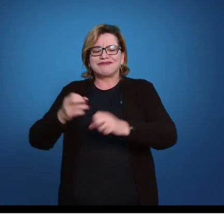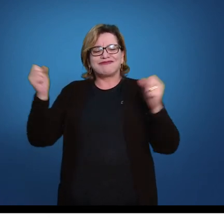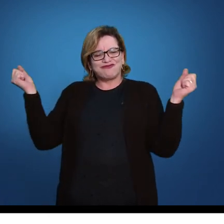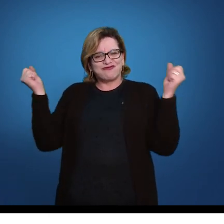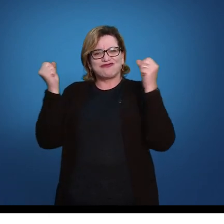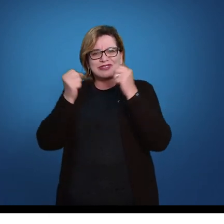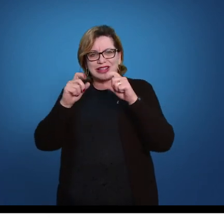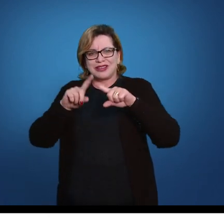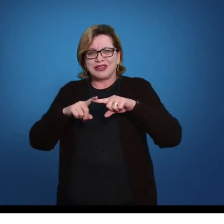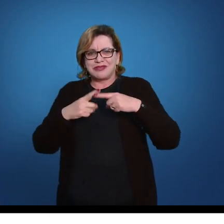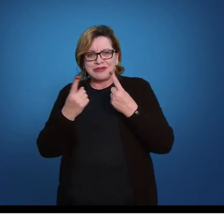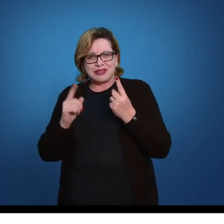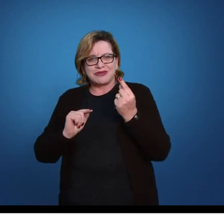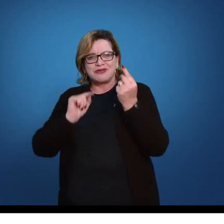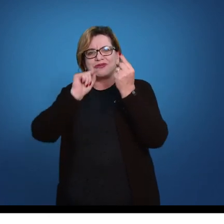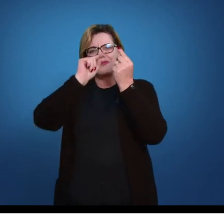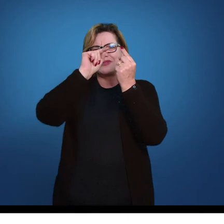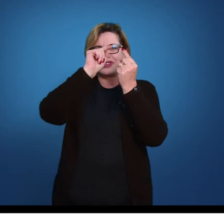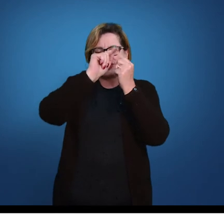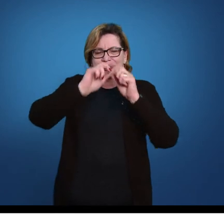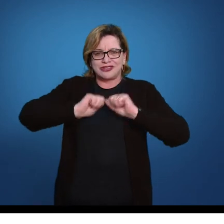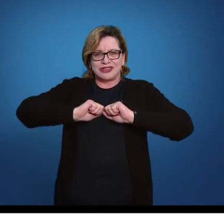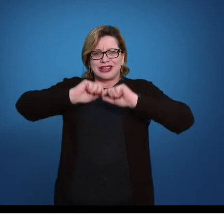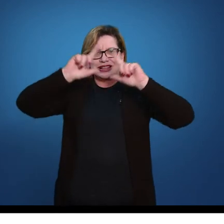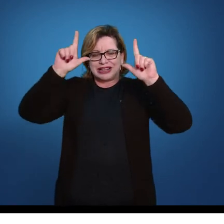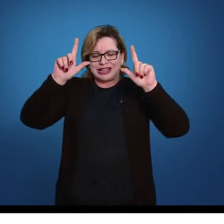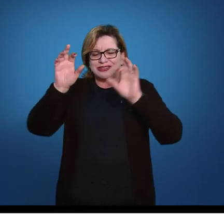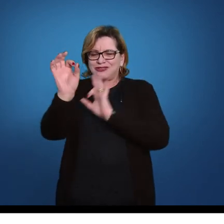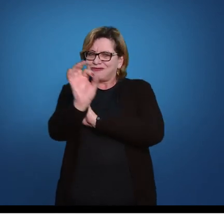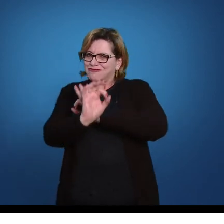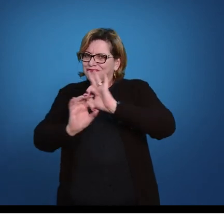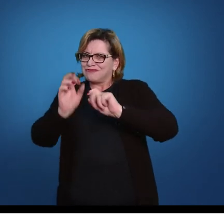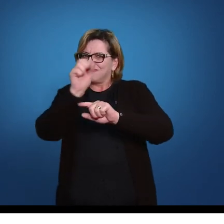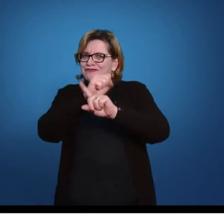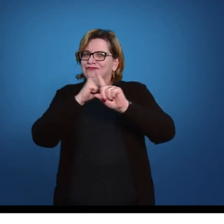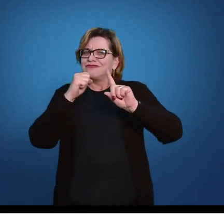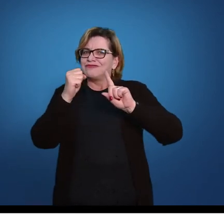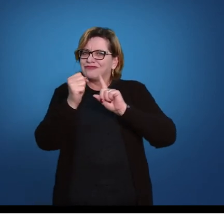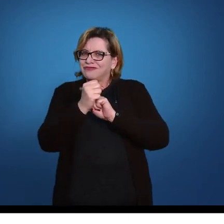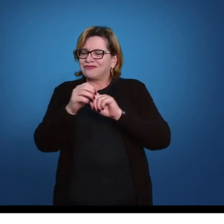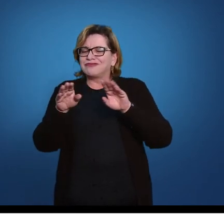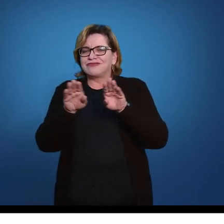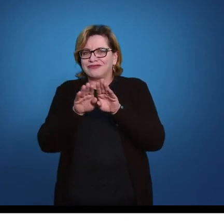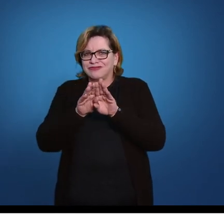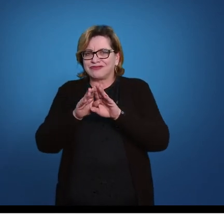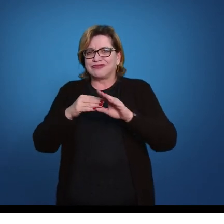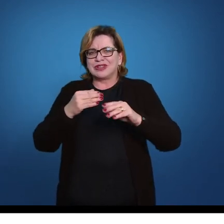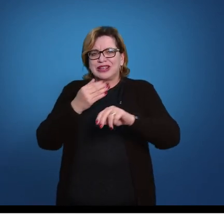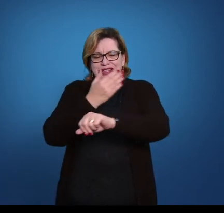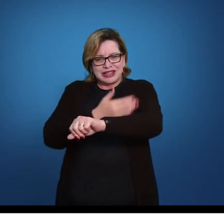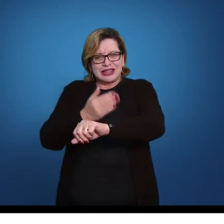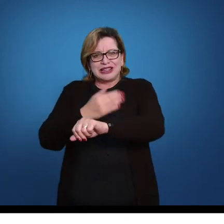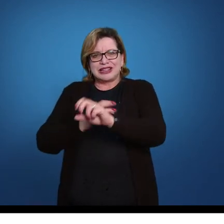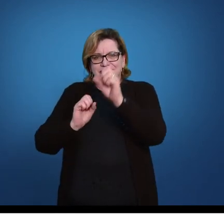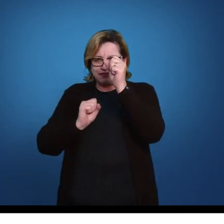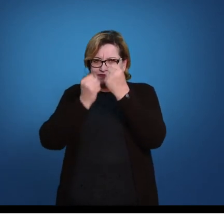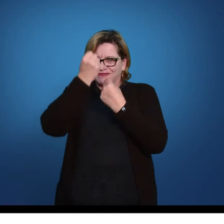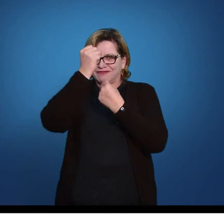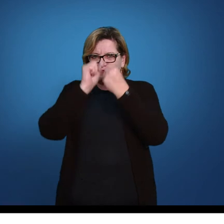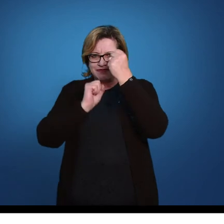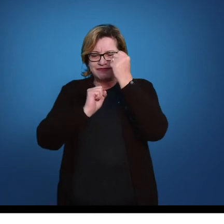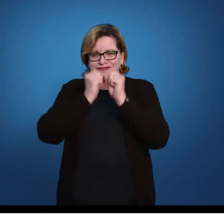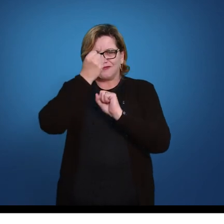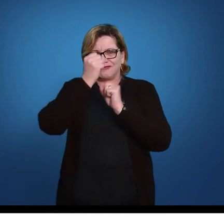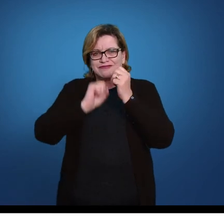bastante clara de manter a sociedade organizada e a produção fabril com a mão de obra adequada.